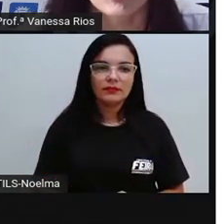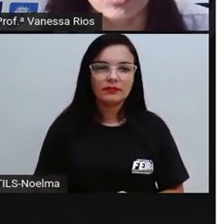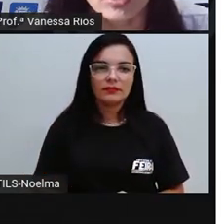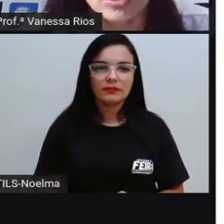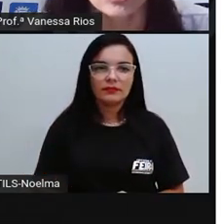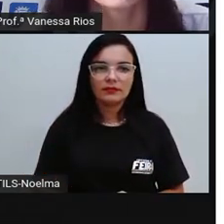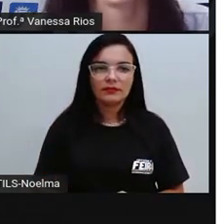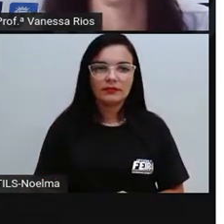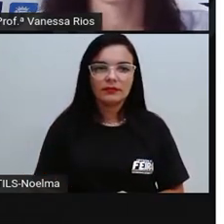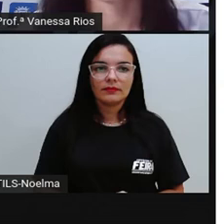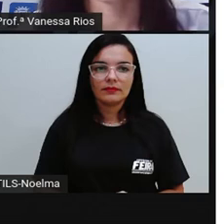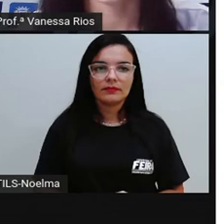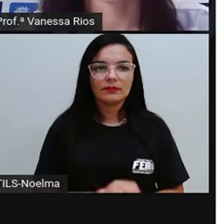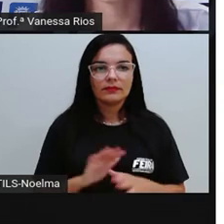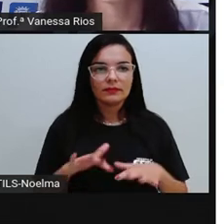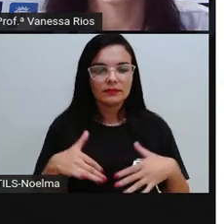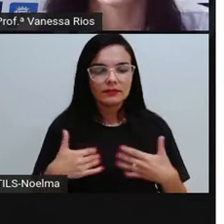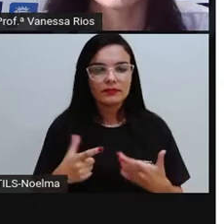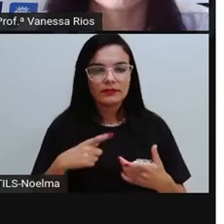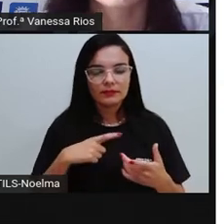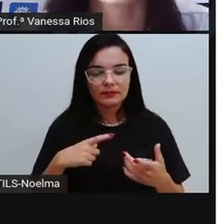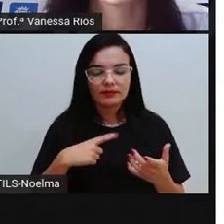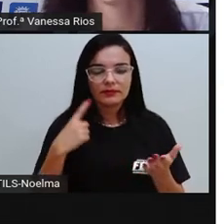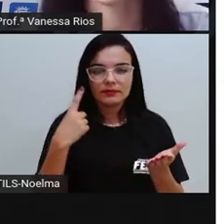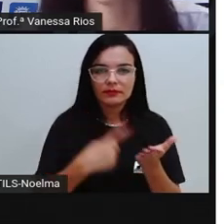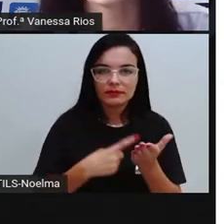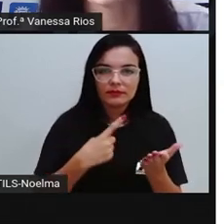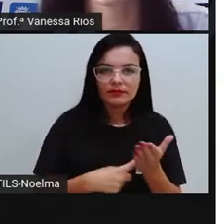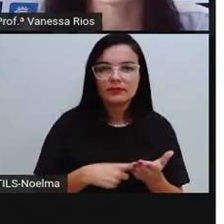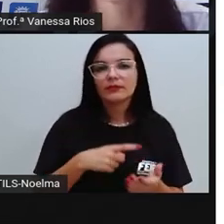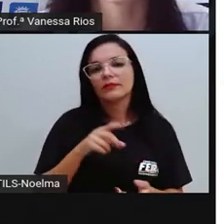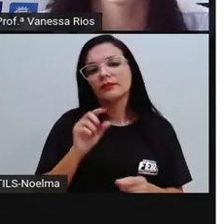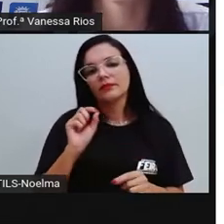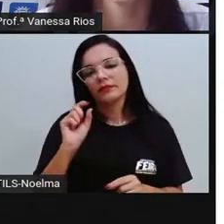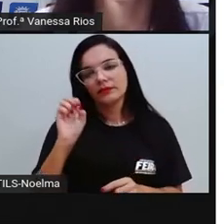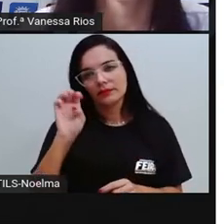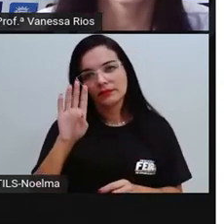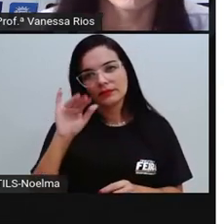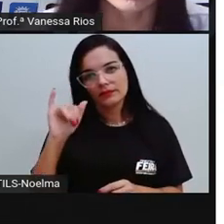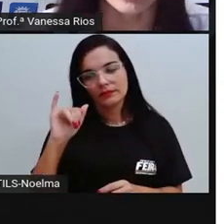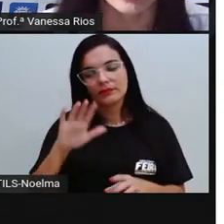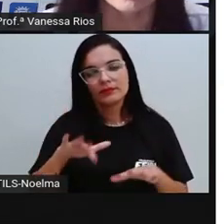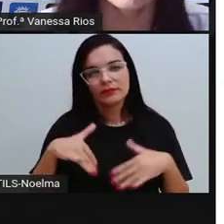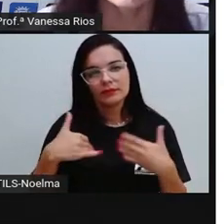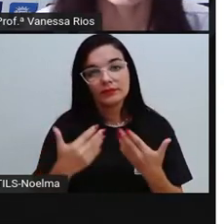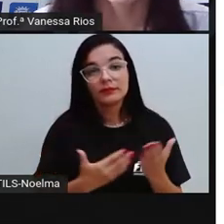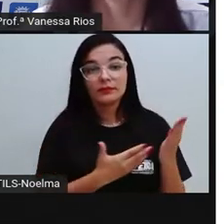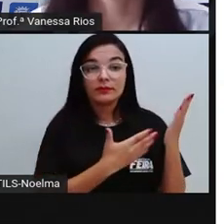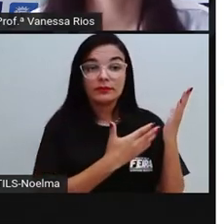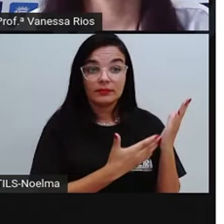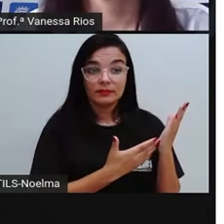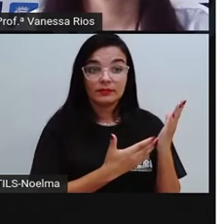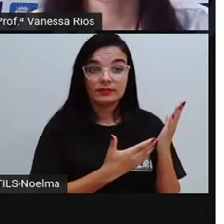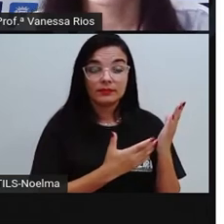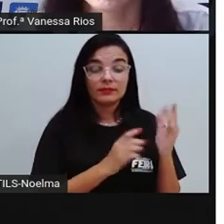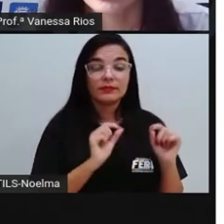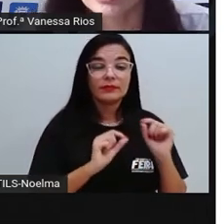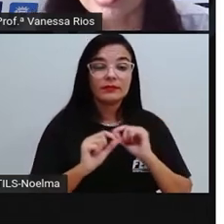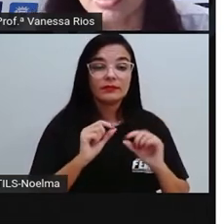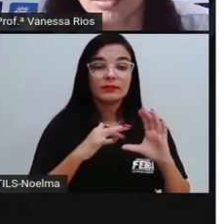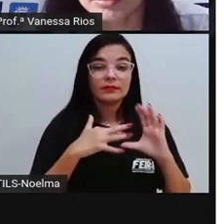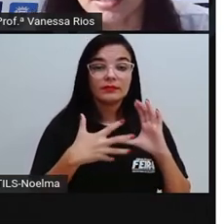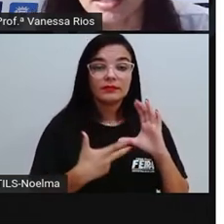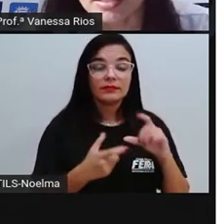mais forte. Então, a gente já identifica a sílaba bi como a sílaba tônica. E quando observamos a